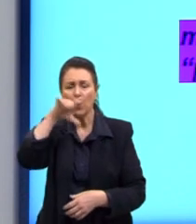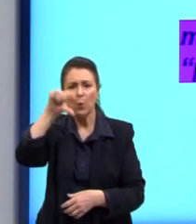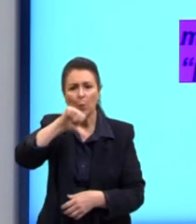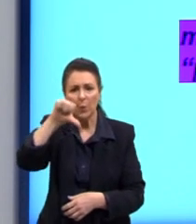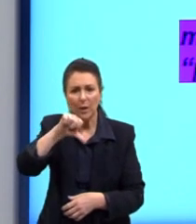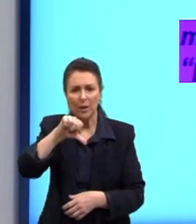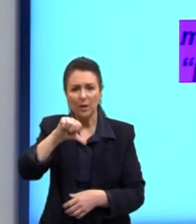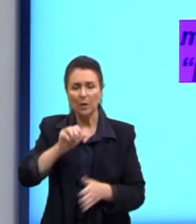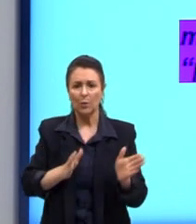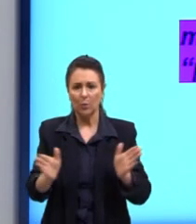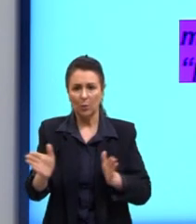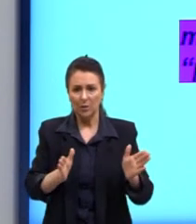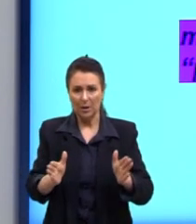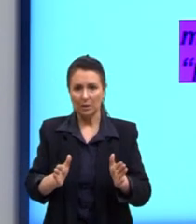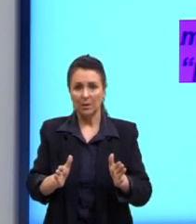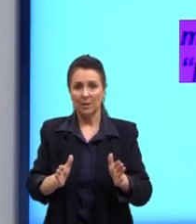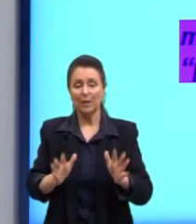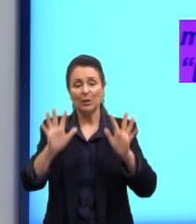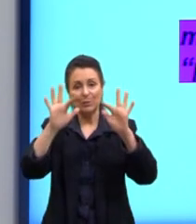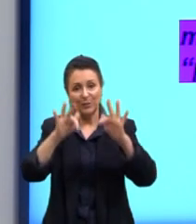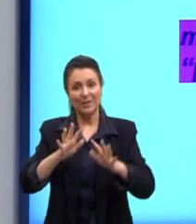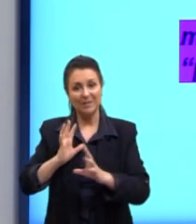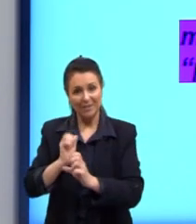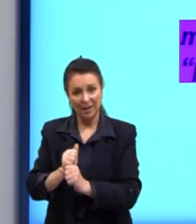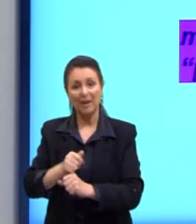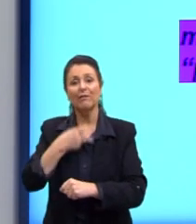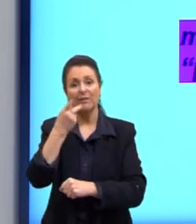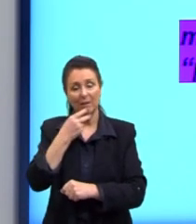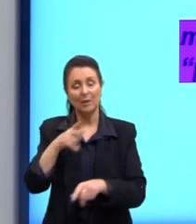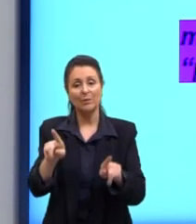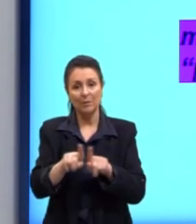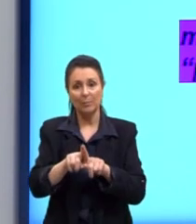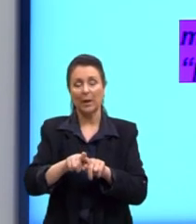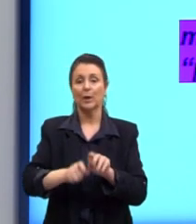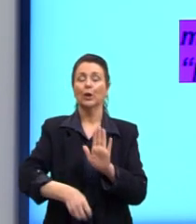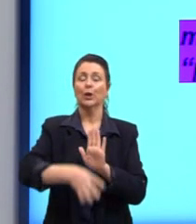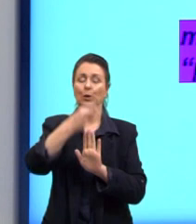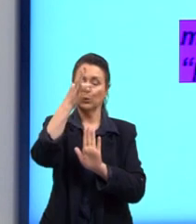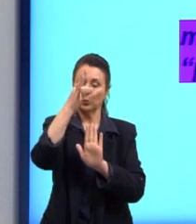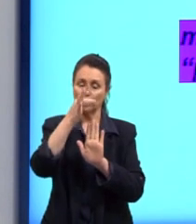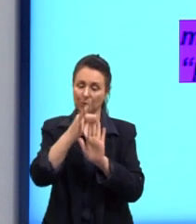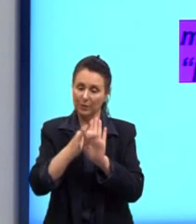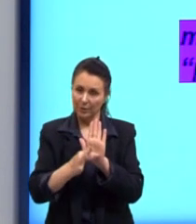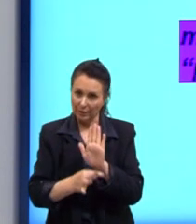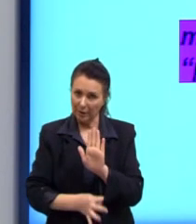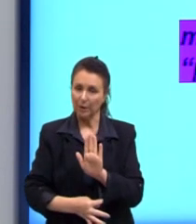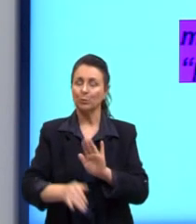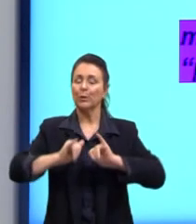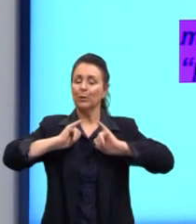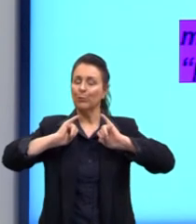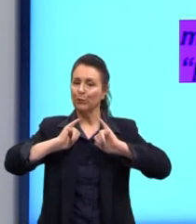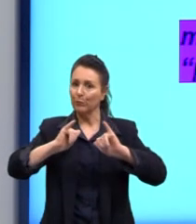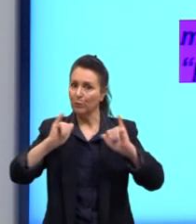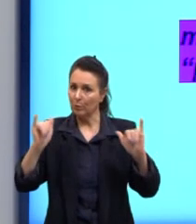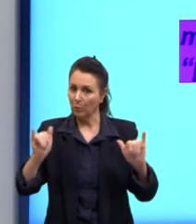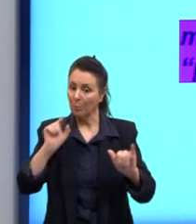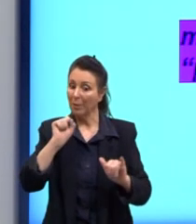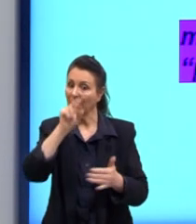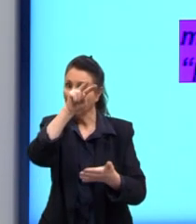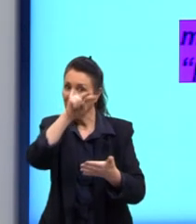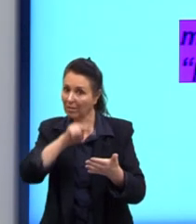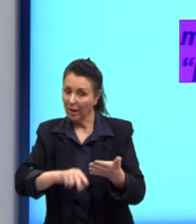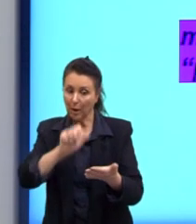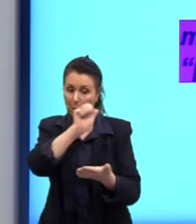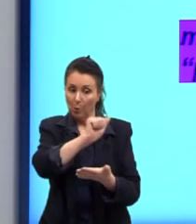encerra falando da ideia de precariedade. ao longo do texto, ele argumentou, informando para o leitor e para